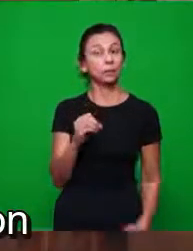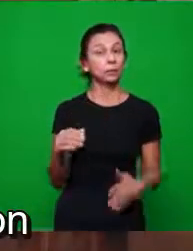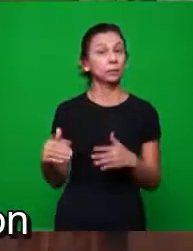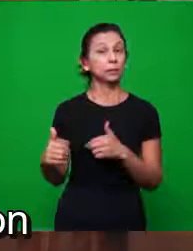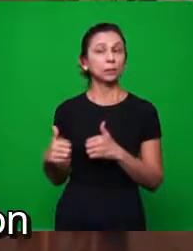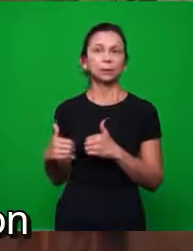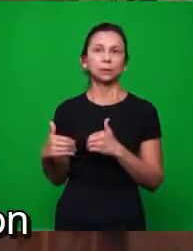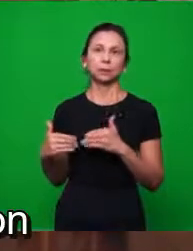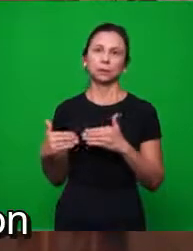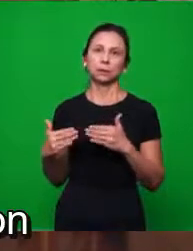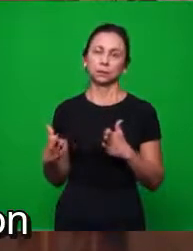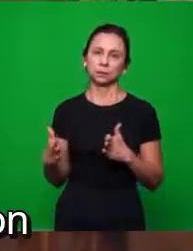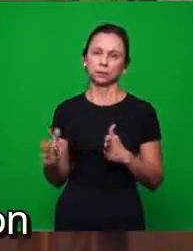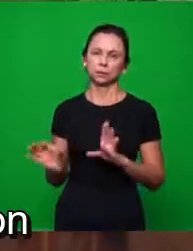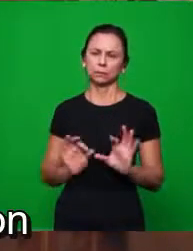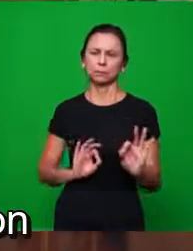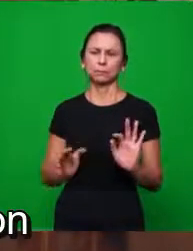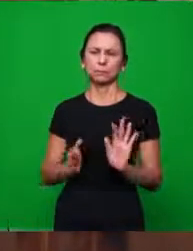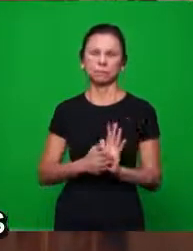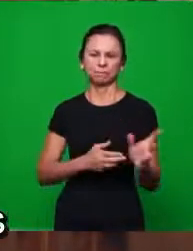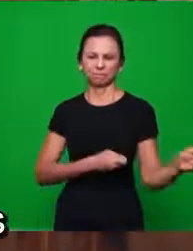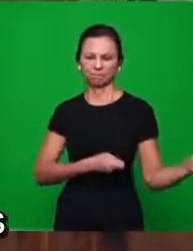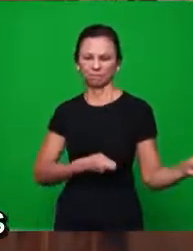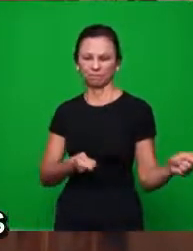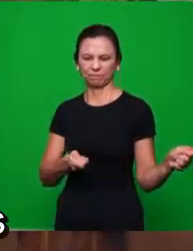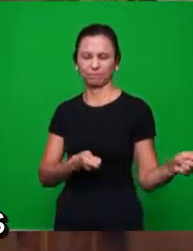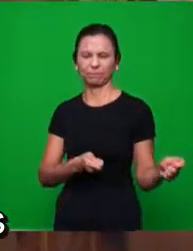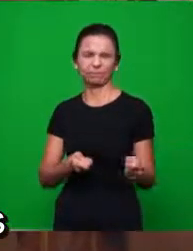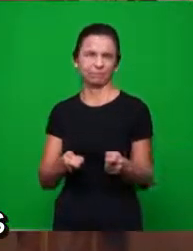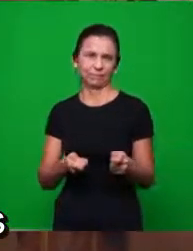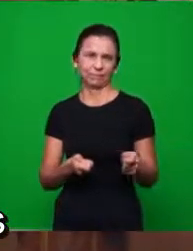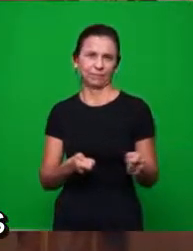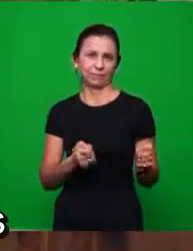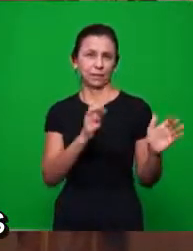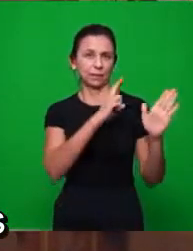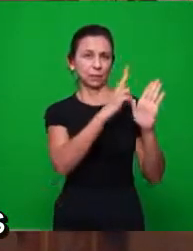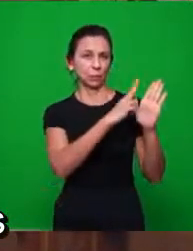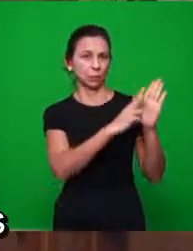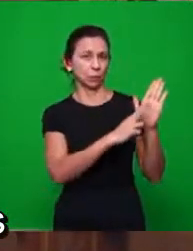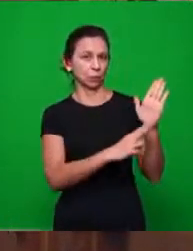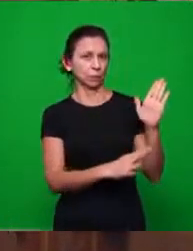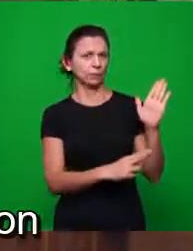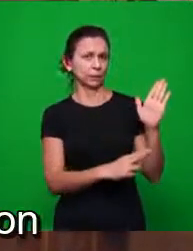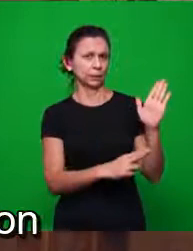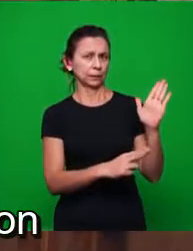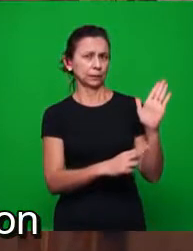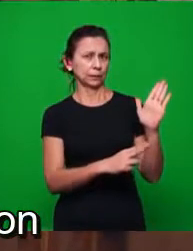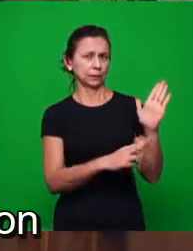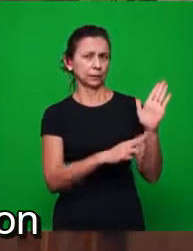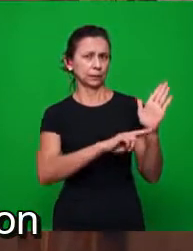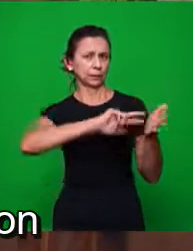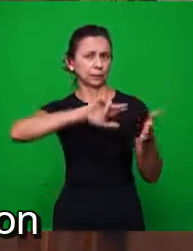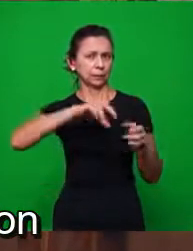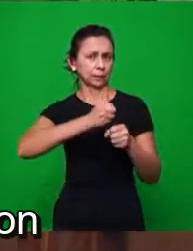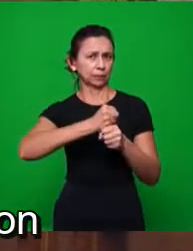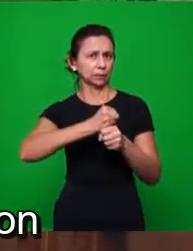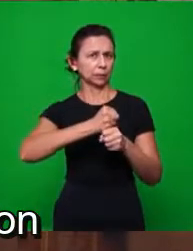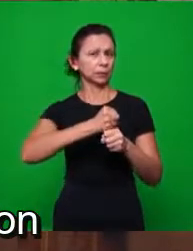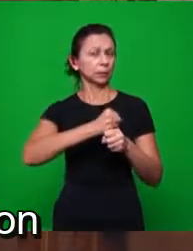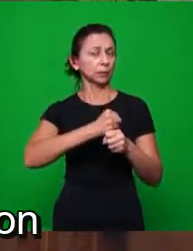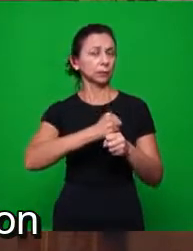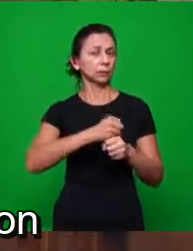a todo o projeto de perseguição. não é que existiram outros imperadores, mas eles não se